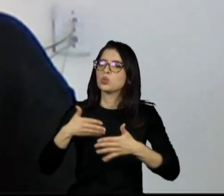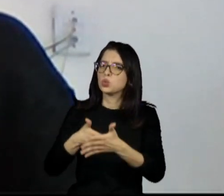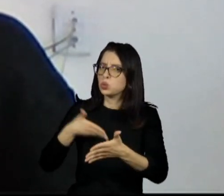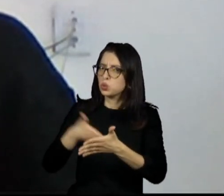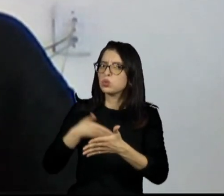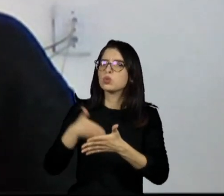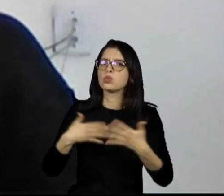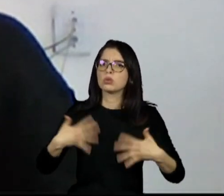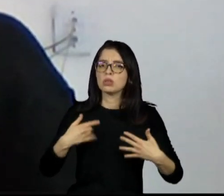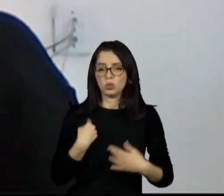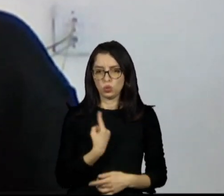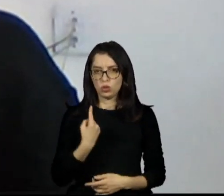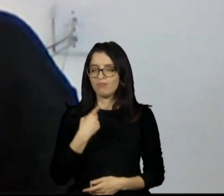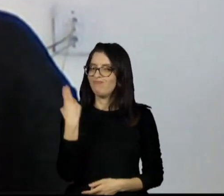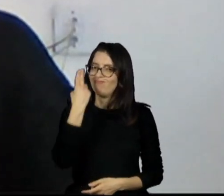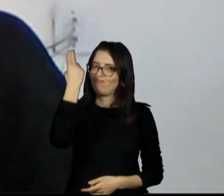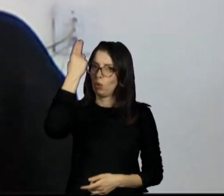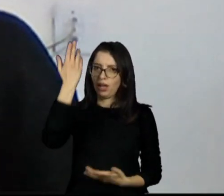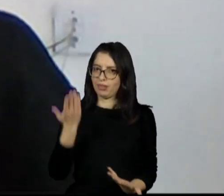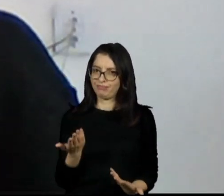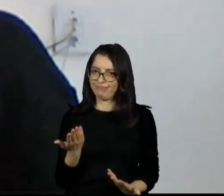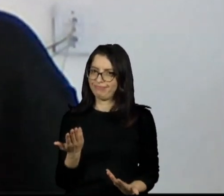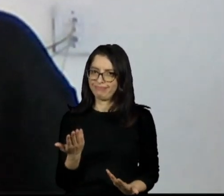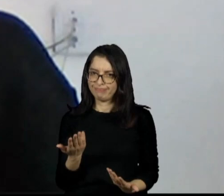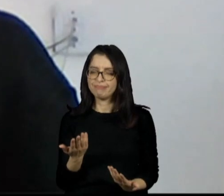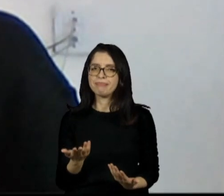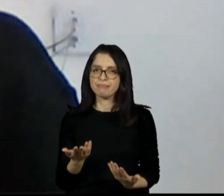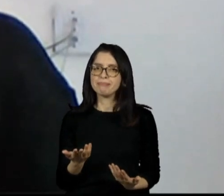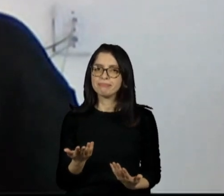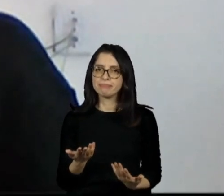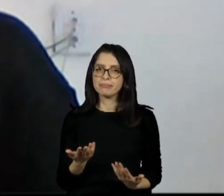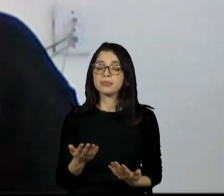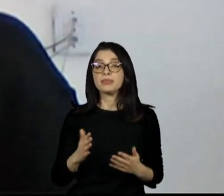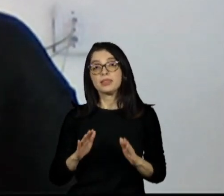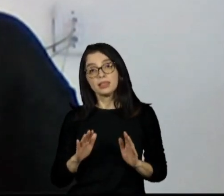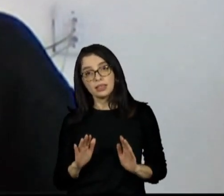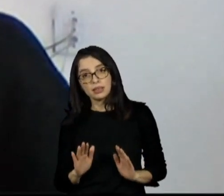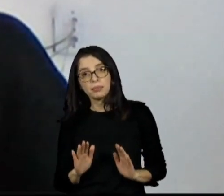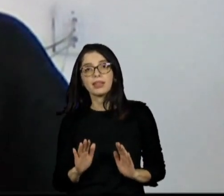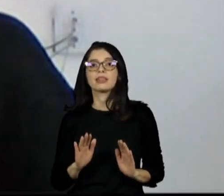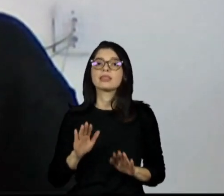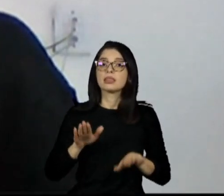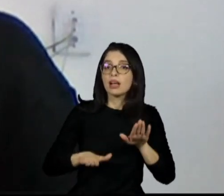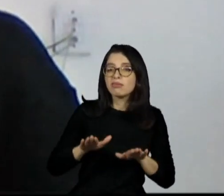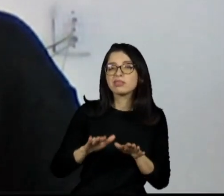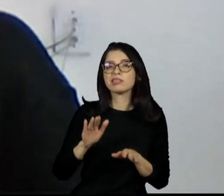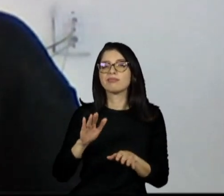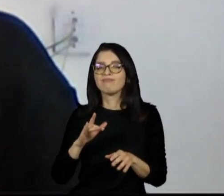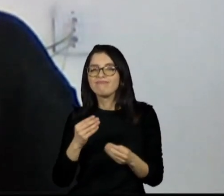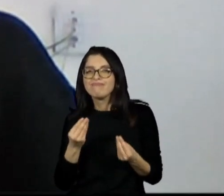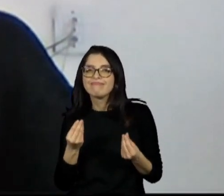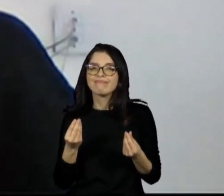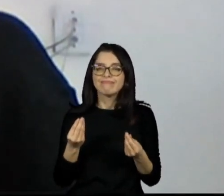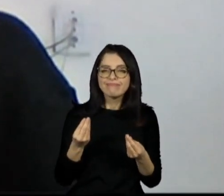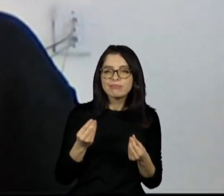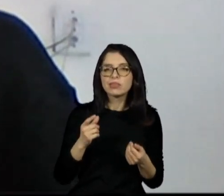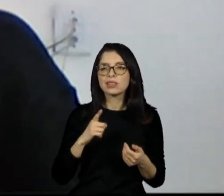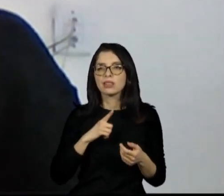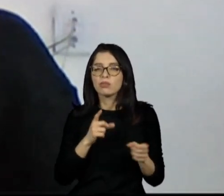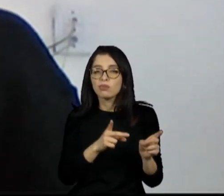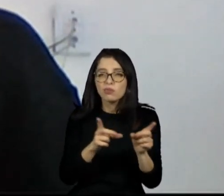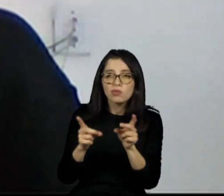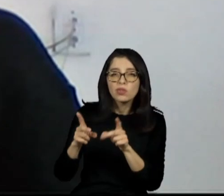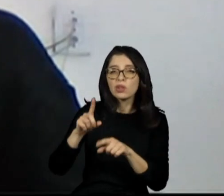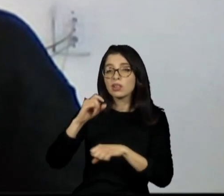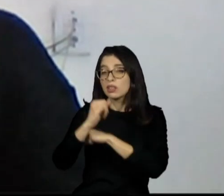A gente não consegue fazer muitas dessas coisas sozinhos. E o comércio eletrônico,